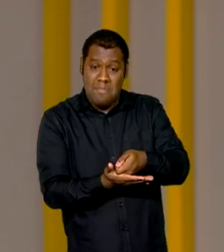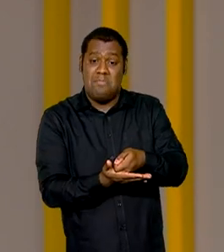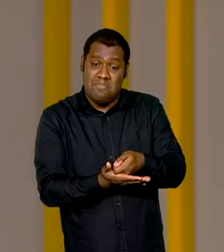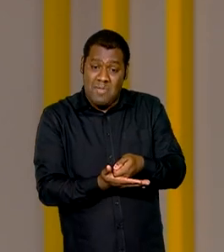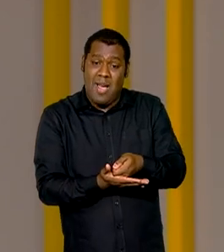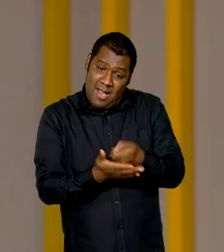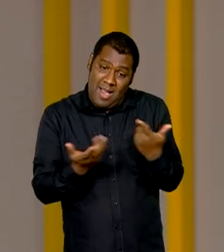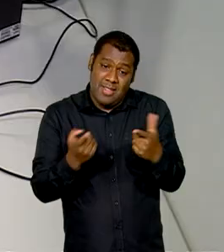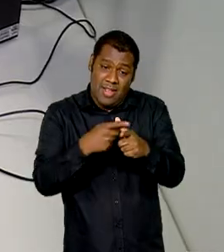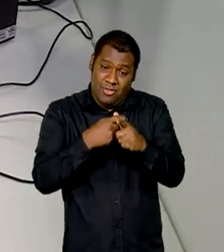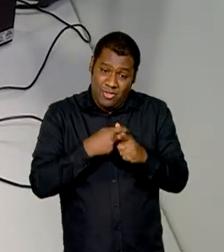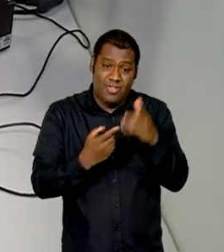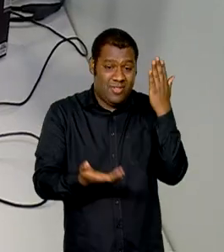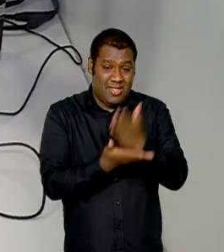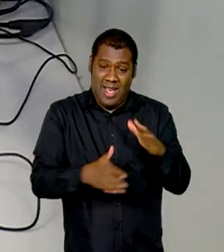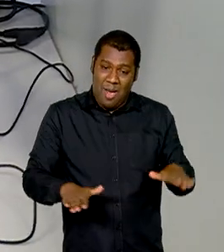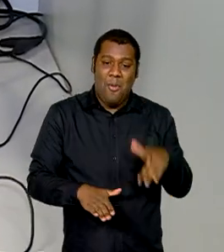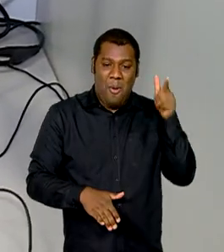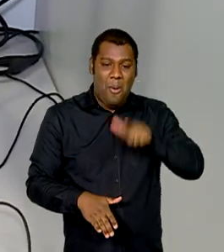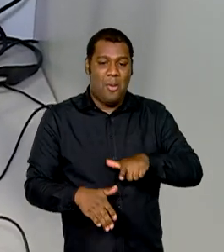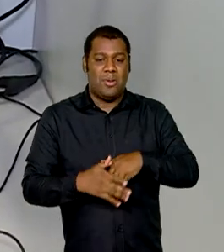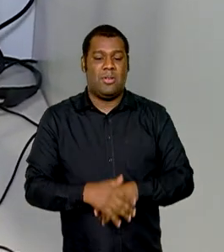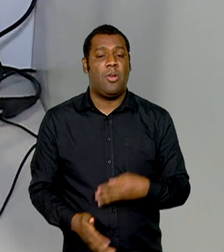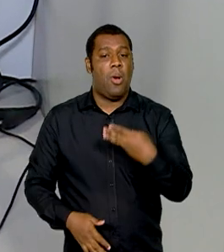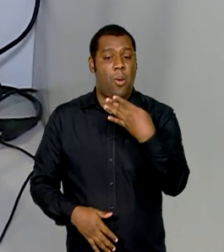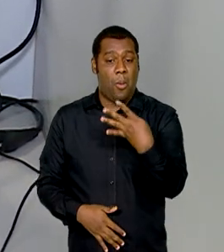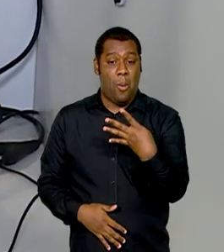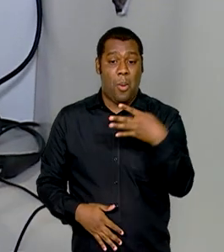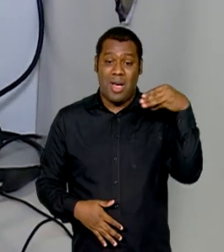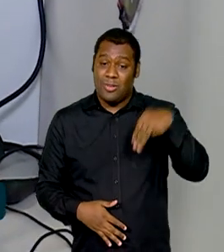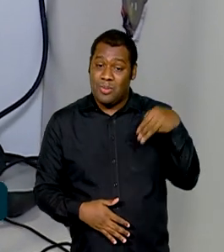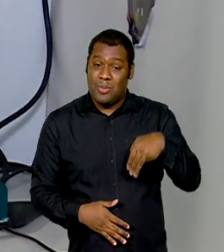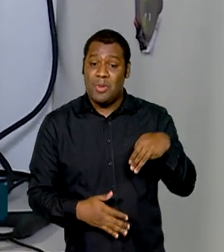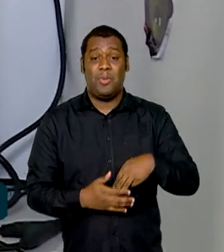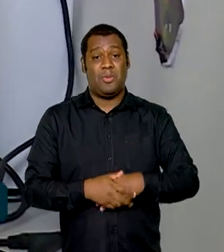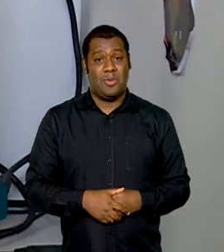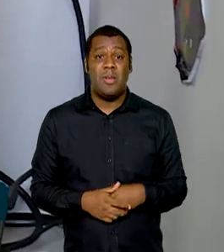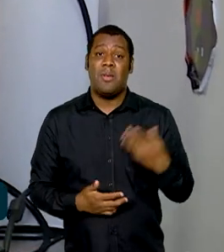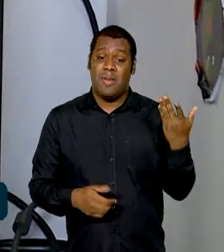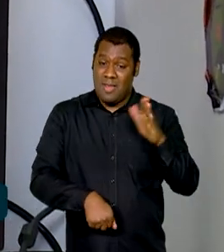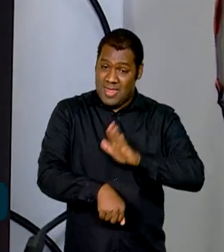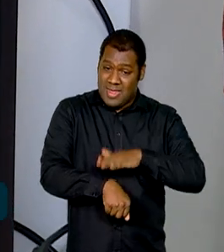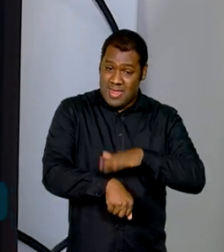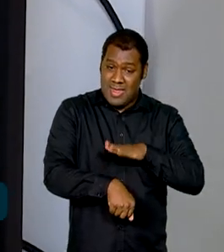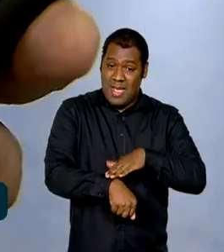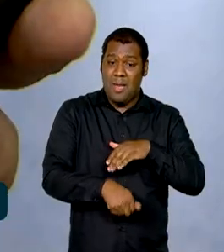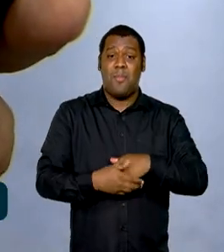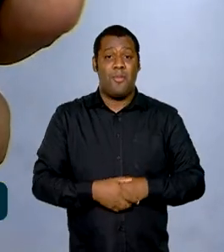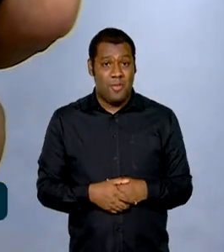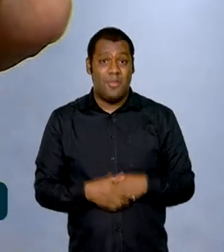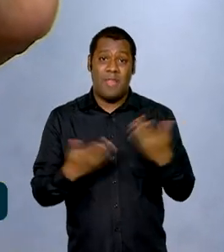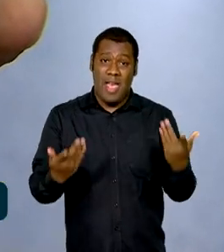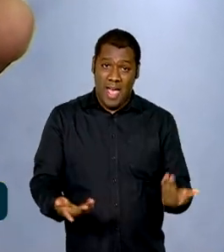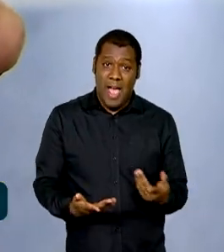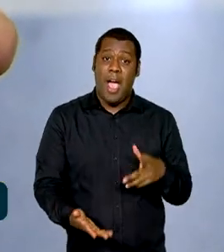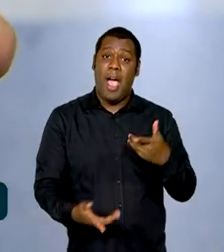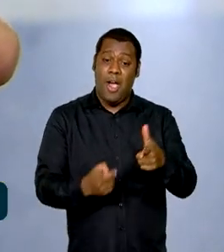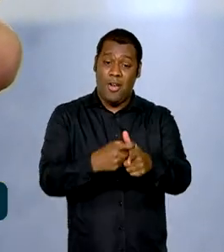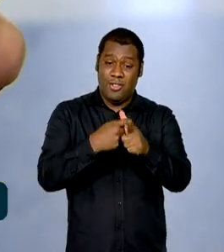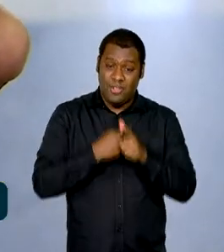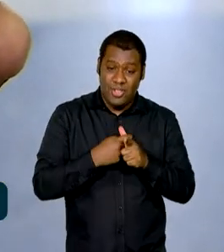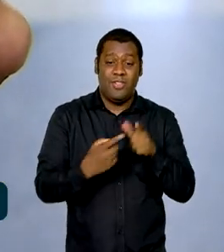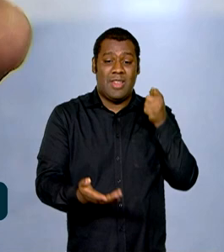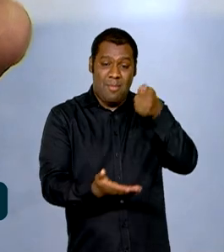mínimos. Quatro minutos. Esse é o tempo médio que uma pessoa leva para renegociar as dívidas